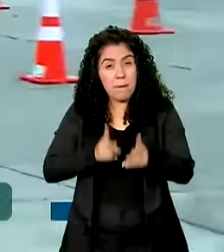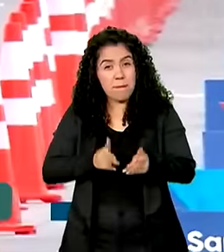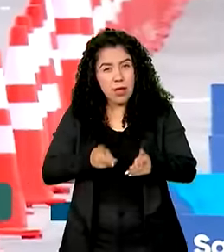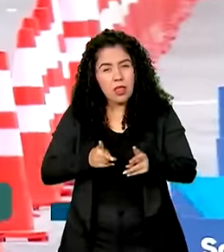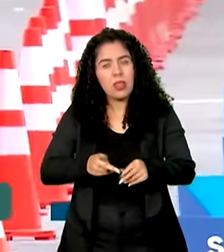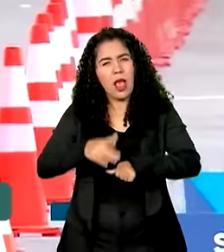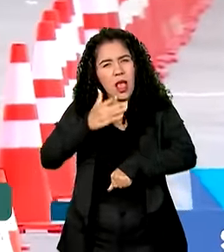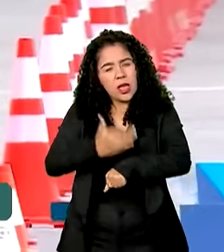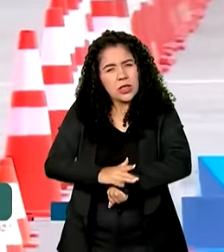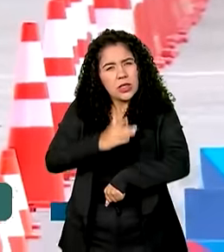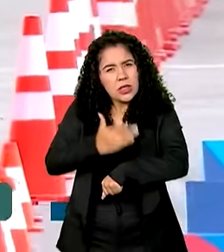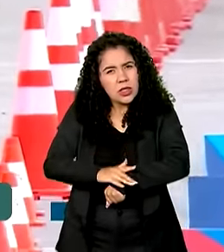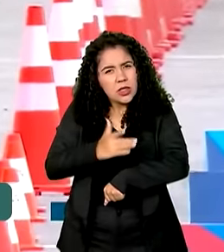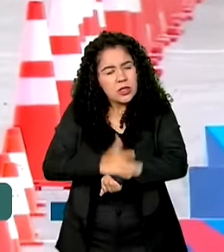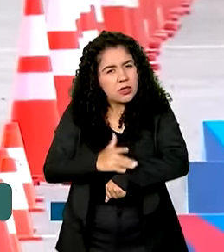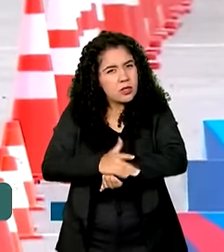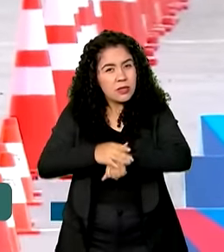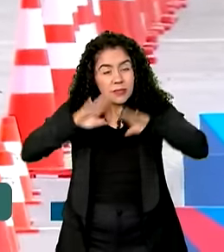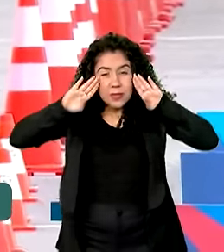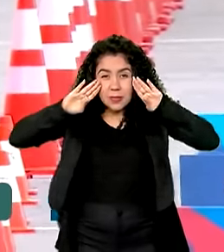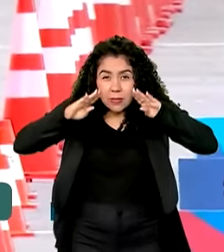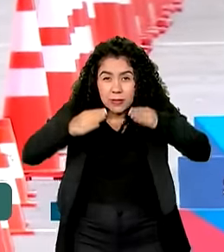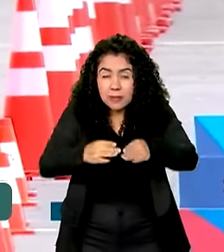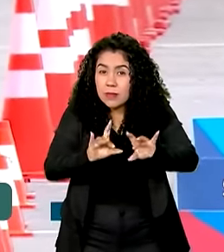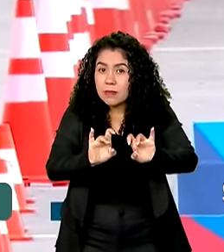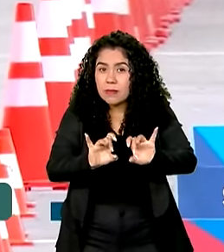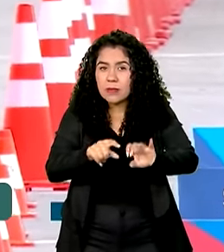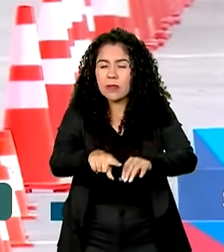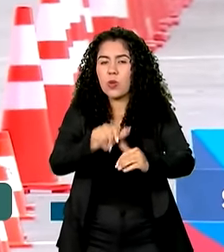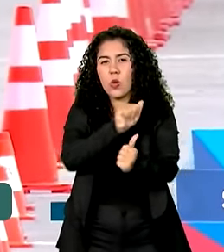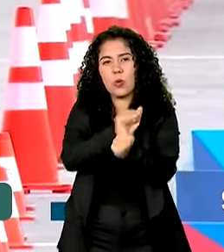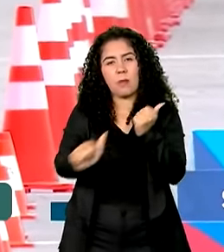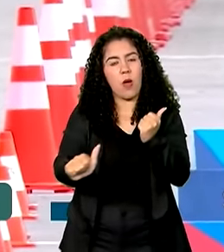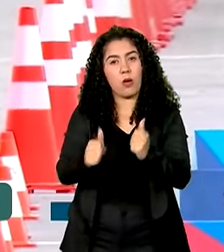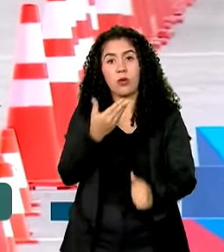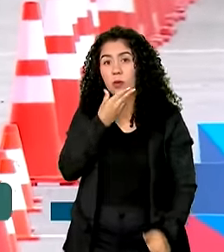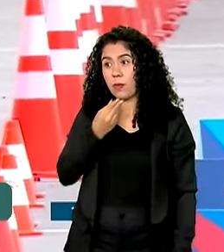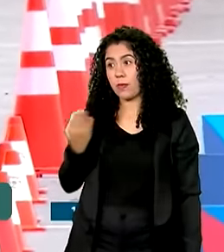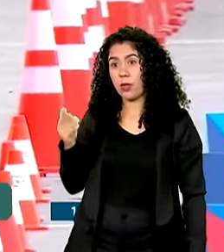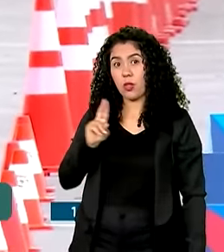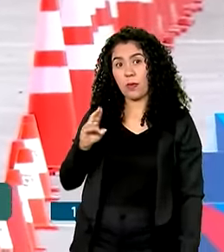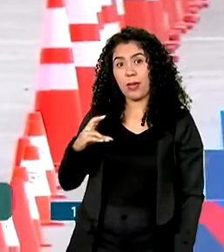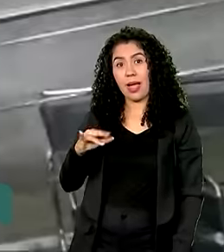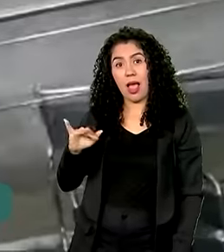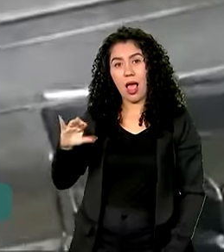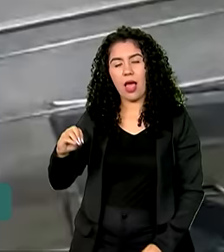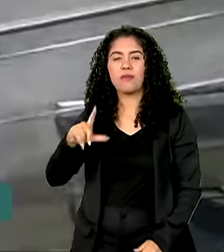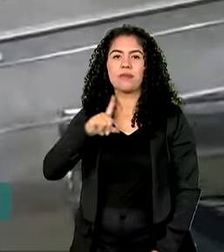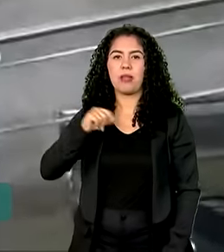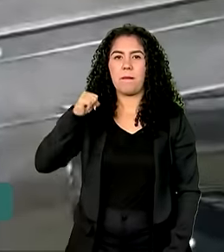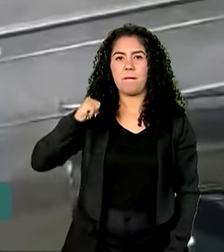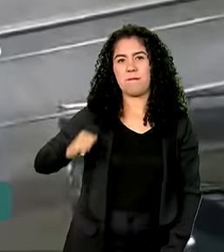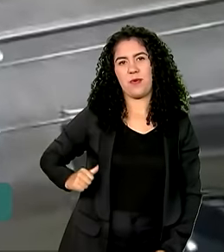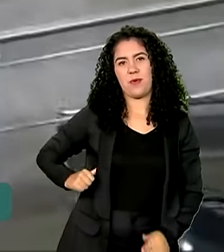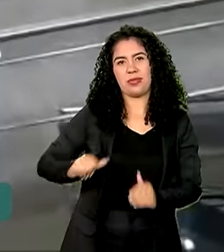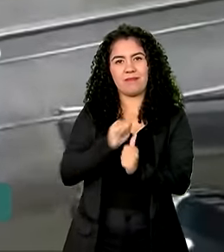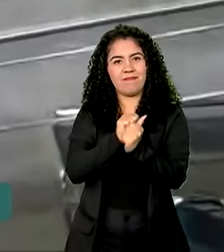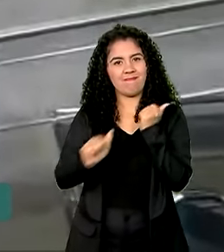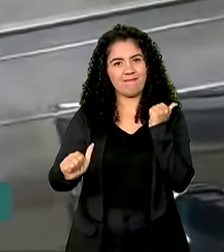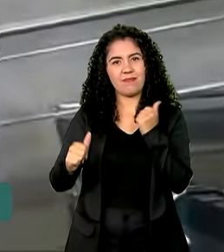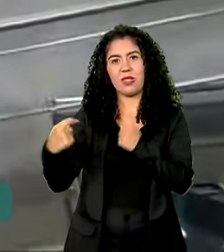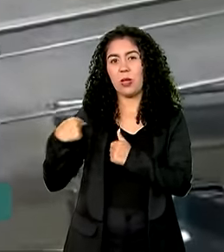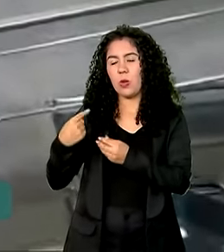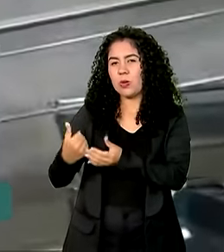treinamentos e se dedicar exclusivamente ao esporte, Caio conta com Bolsa Atleta. Ela faz parte da minha história,